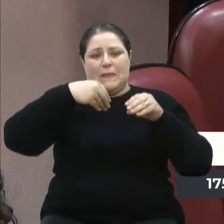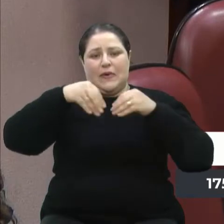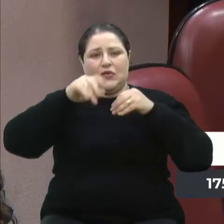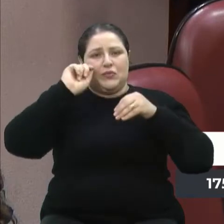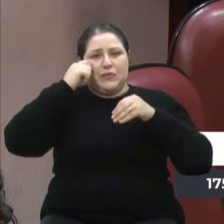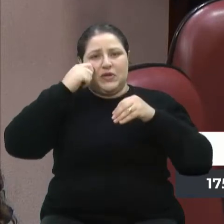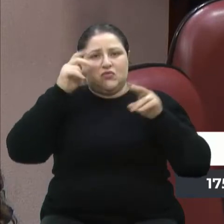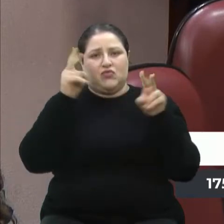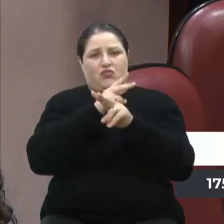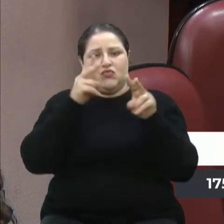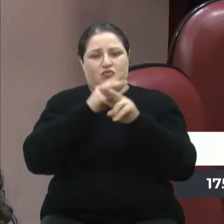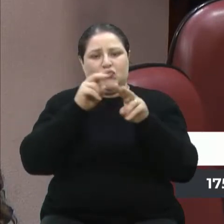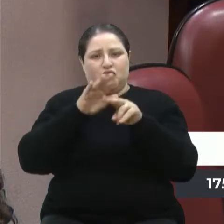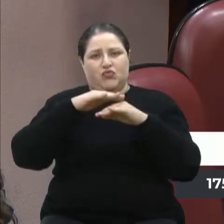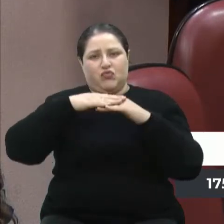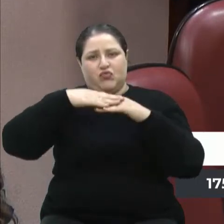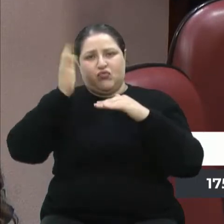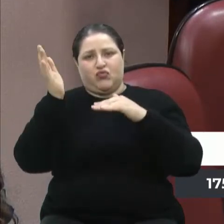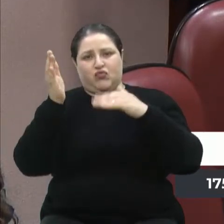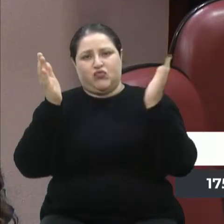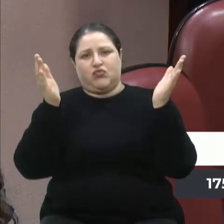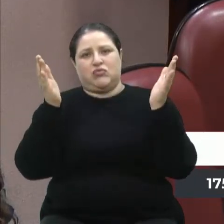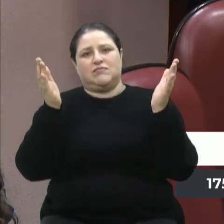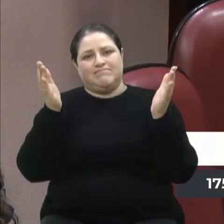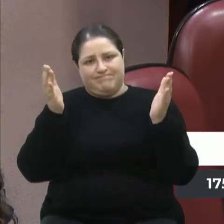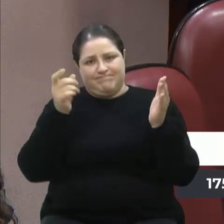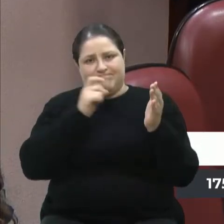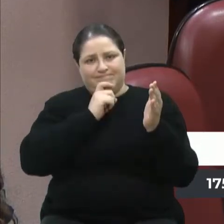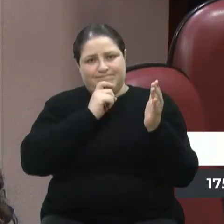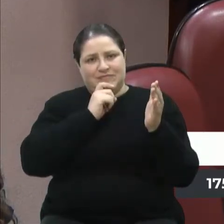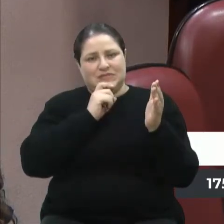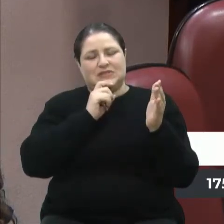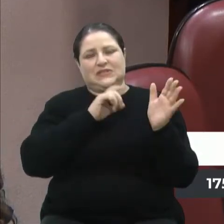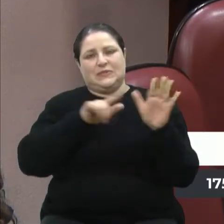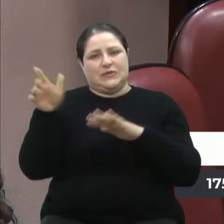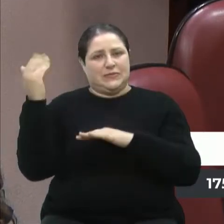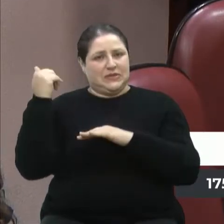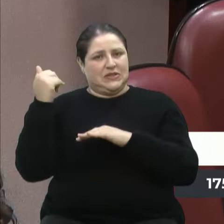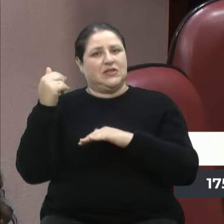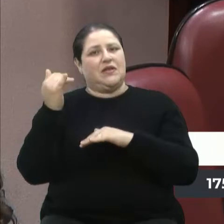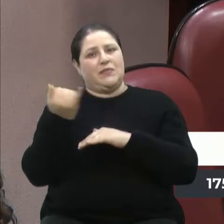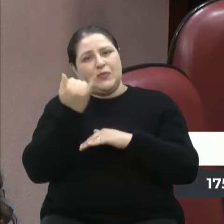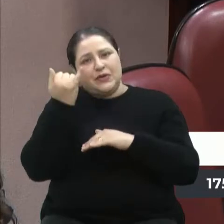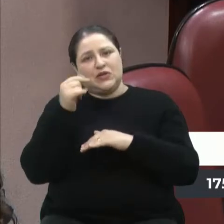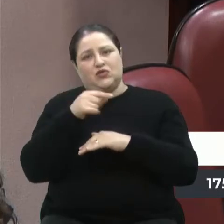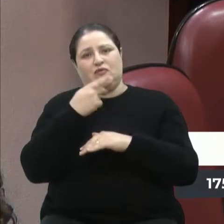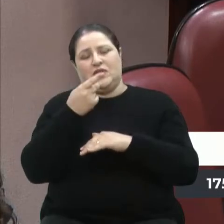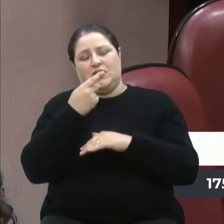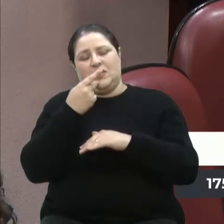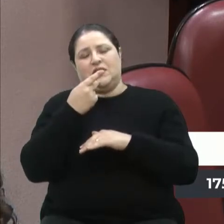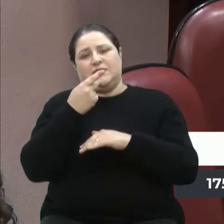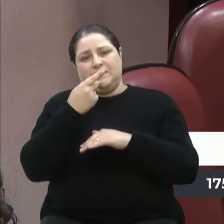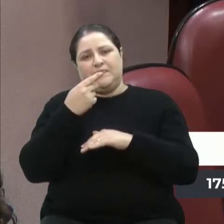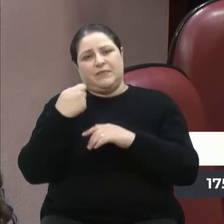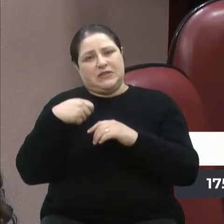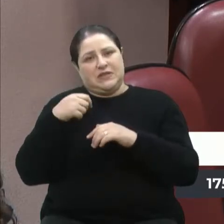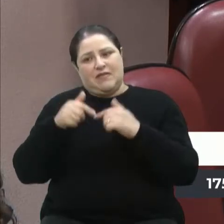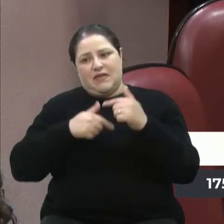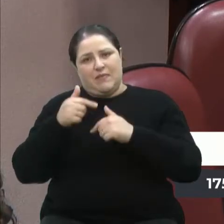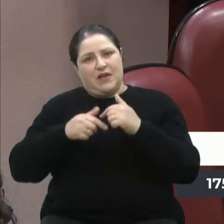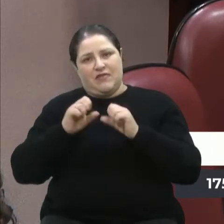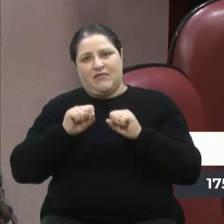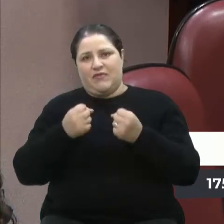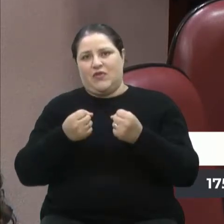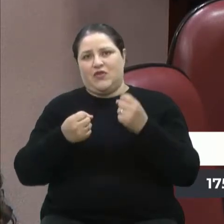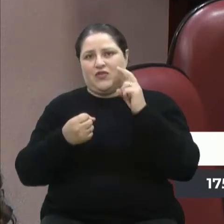o vento leva e com o frio que era na semana passada. Então, é muito pertinente, eu acredito que tem que trabalhar forte em cima de ver